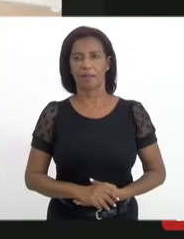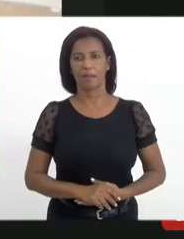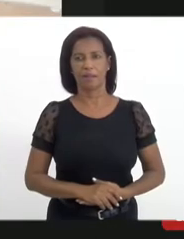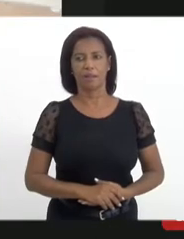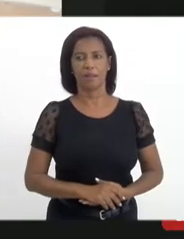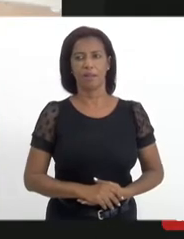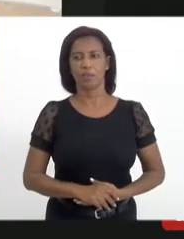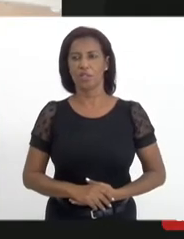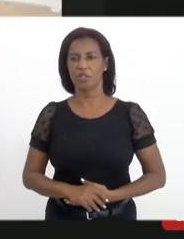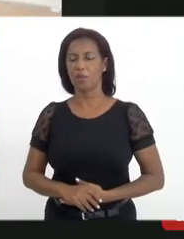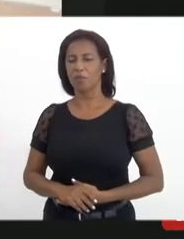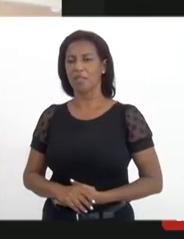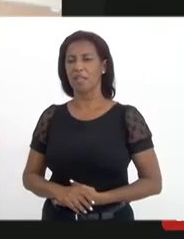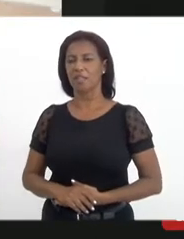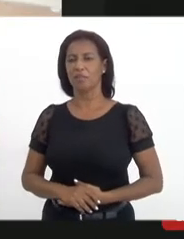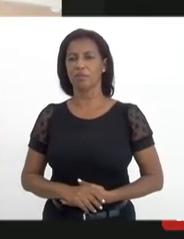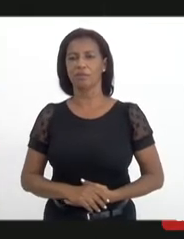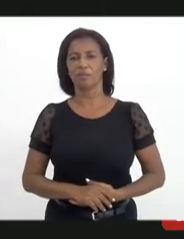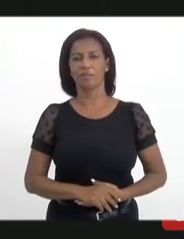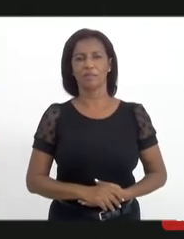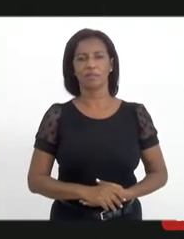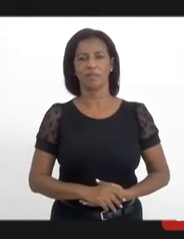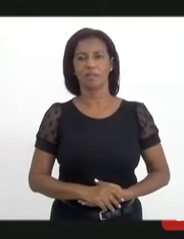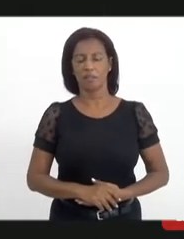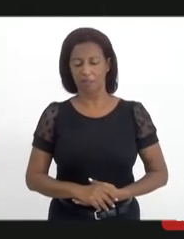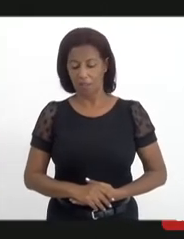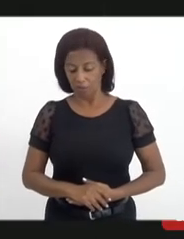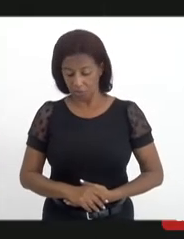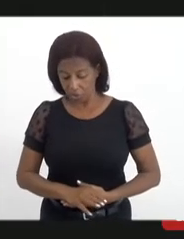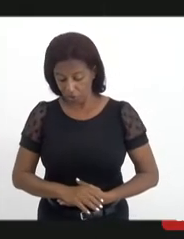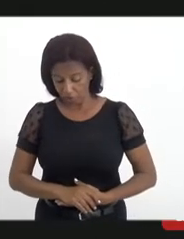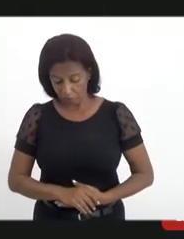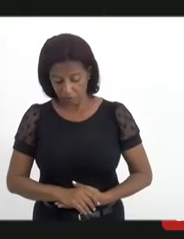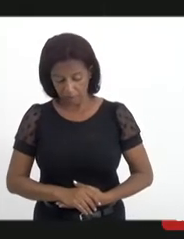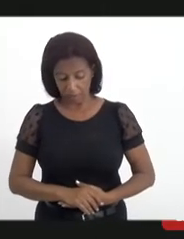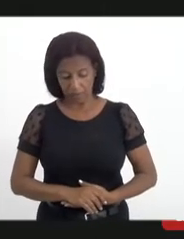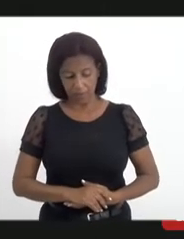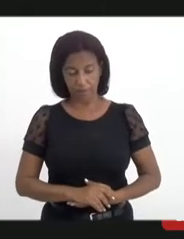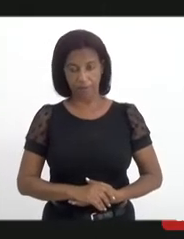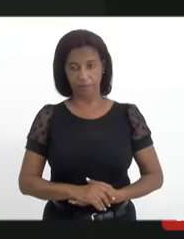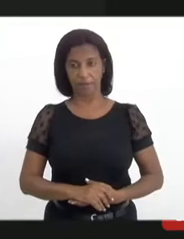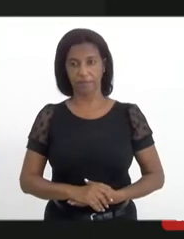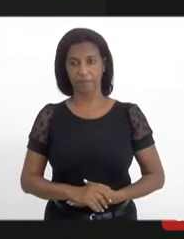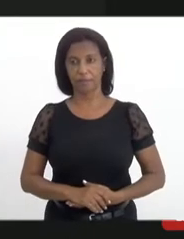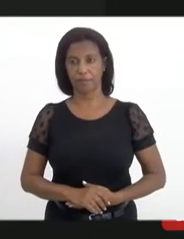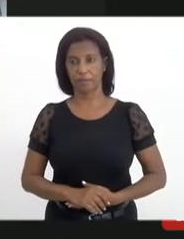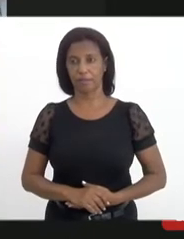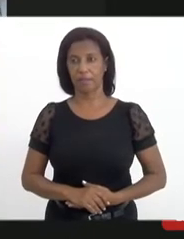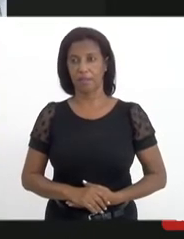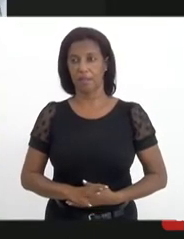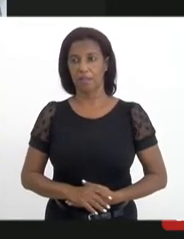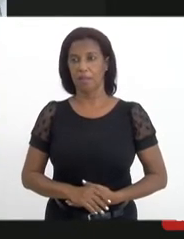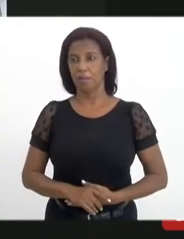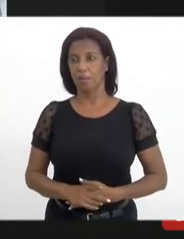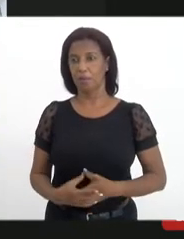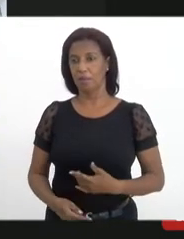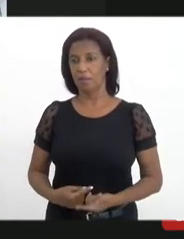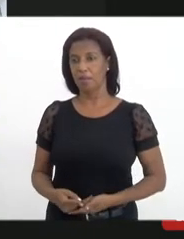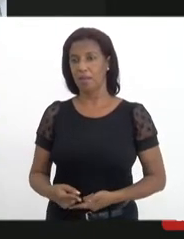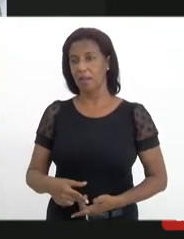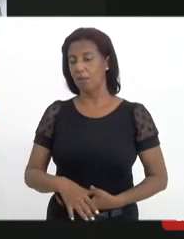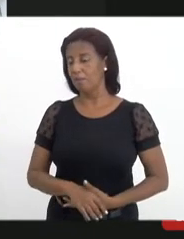Aproveitando aqui, fazendo o registro da Alessandra Andrade, coordenadora de saúde mental de Duque de Caxias. Obrigado pelo convite.